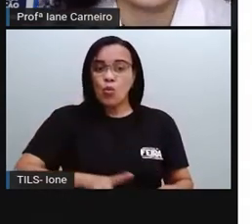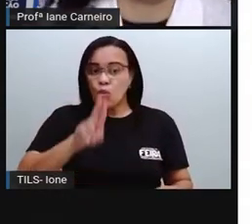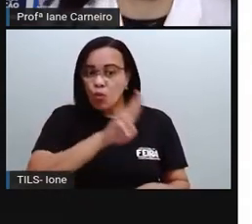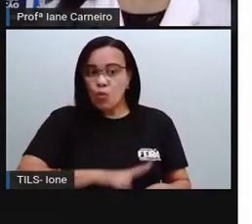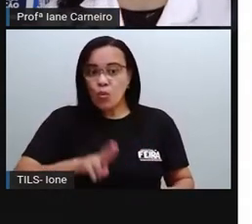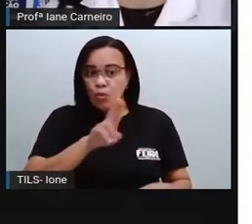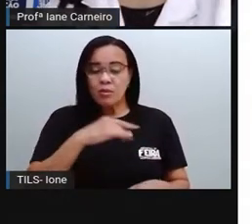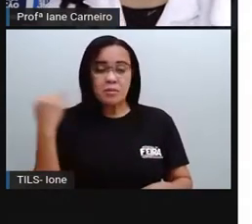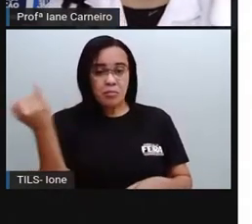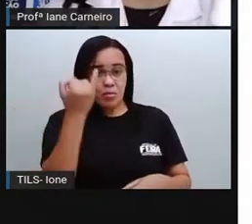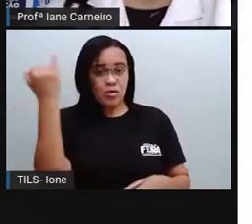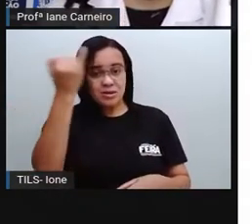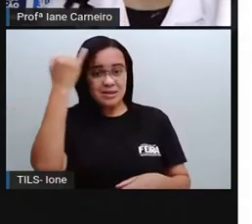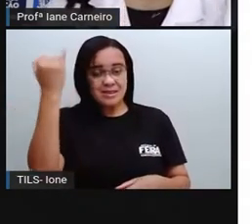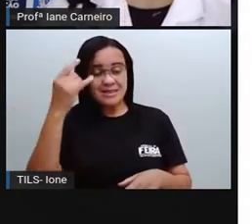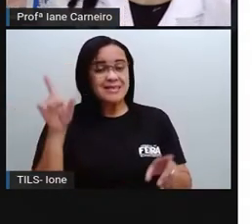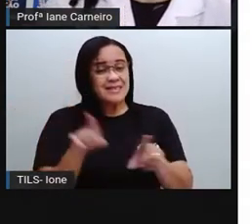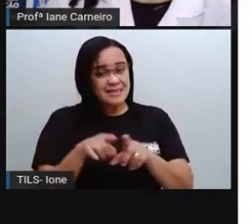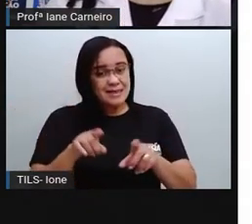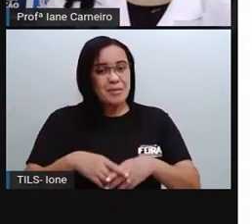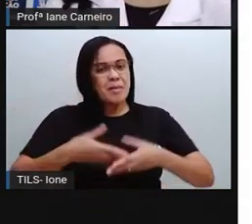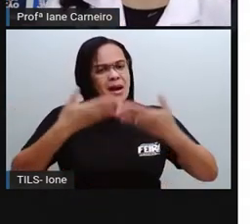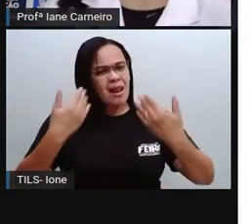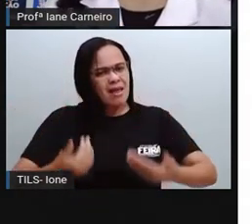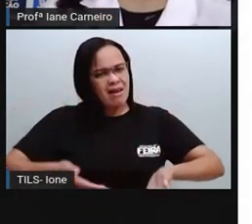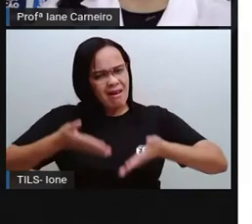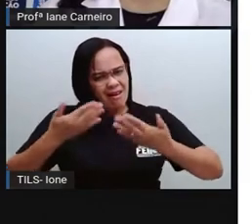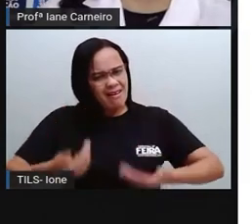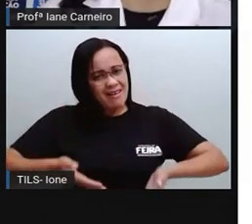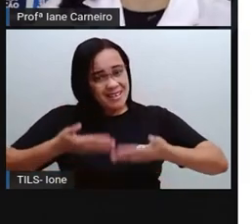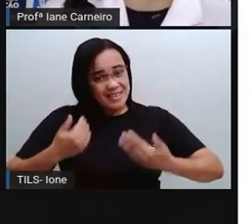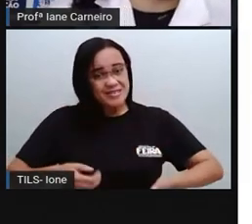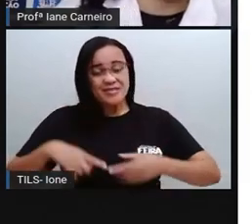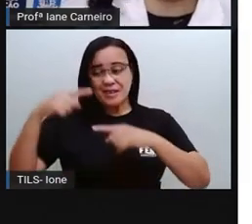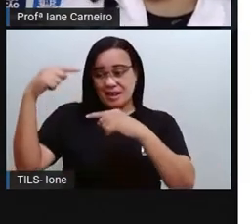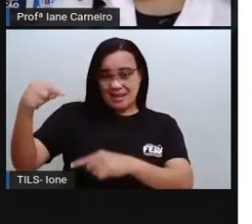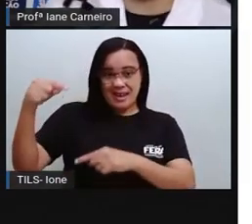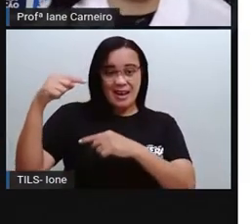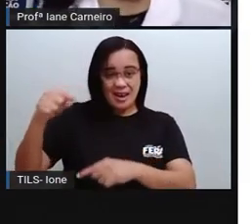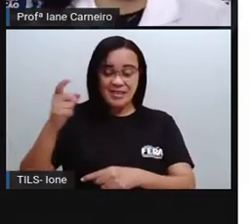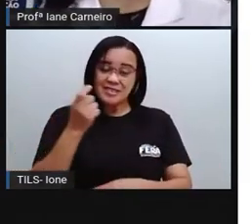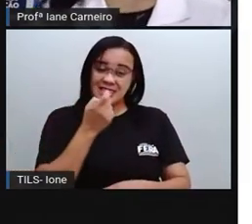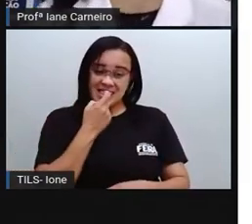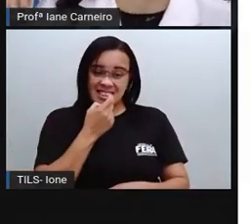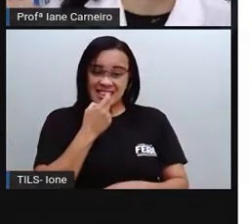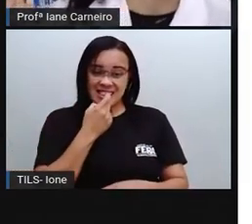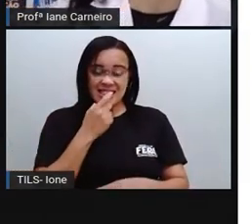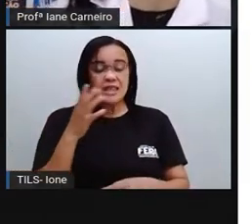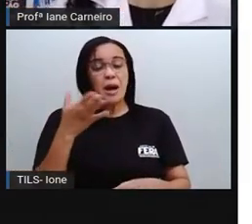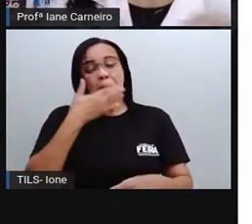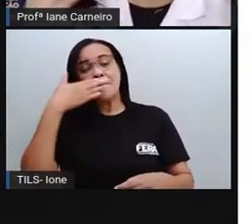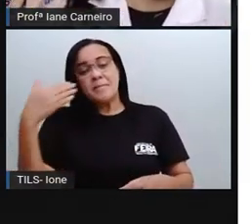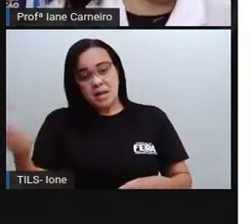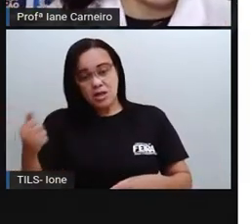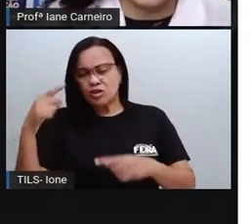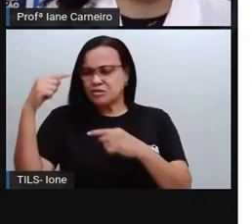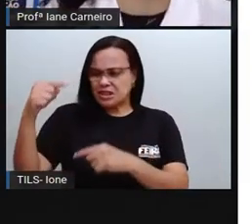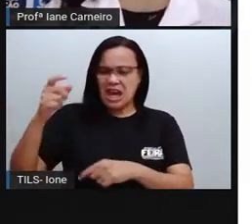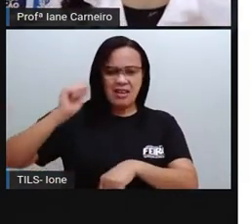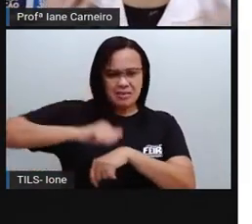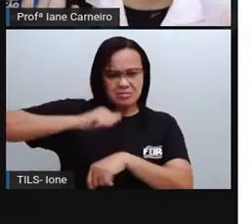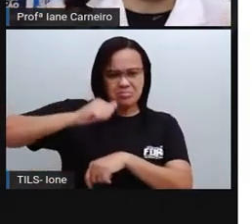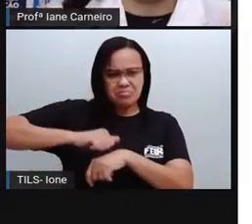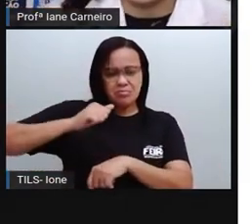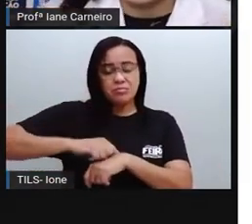mais leve eu carregar uma garrafa plástica do que eu carregar uma garrafa de barro, que pode cair, quebrar, uma garrafa de